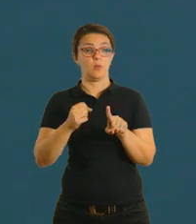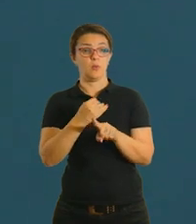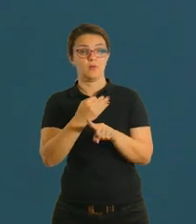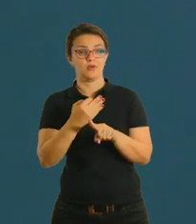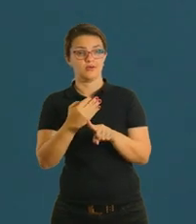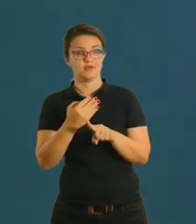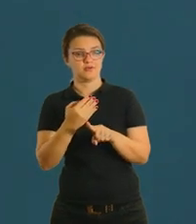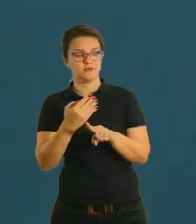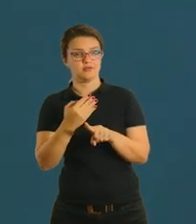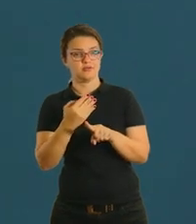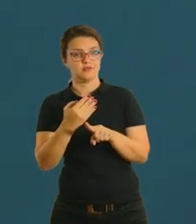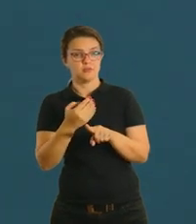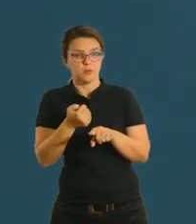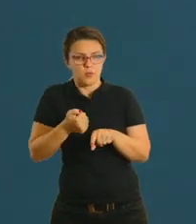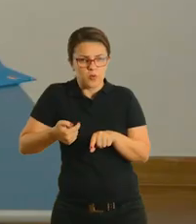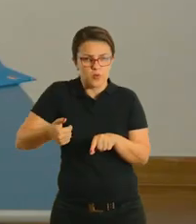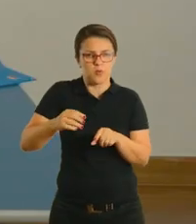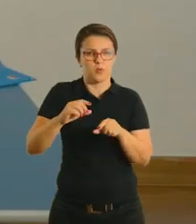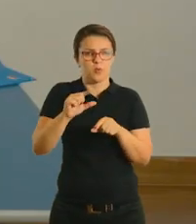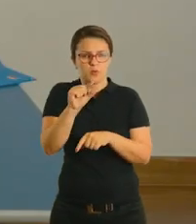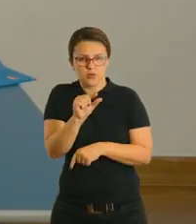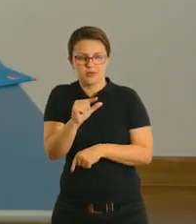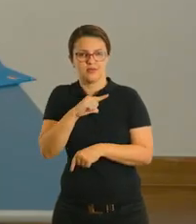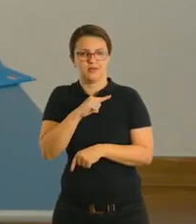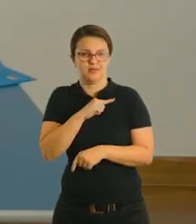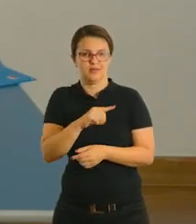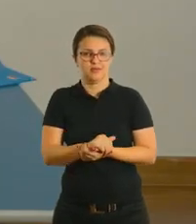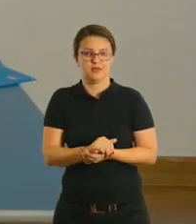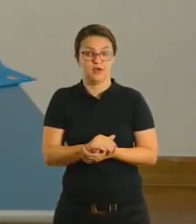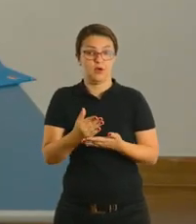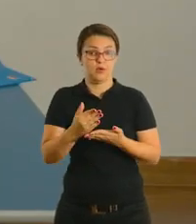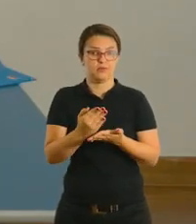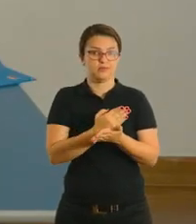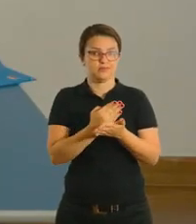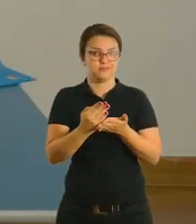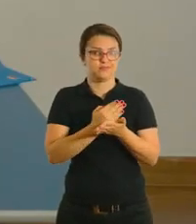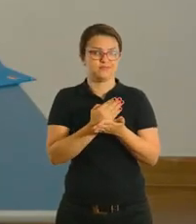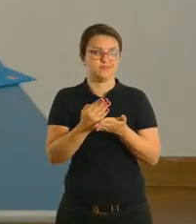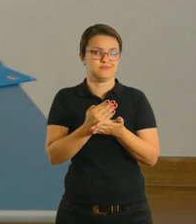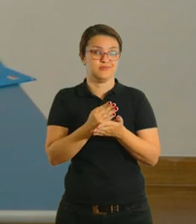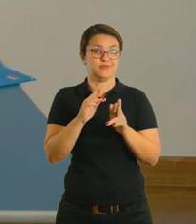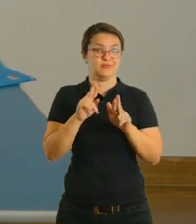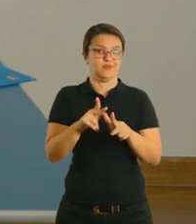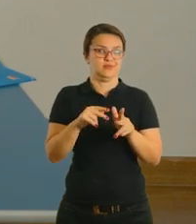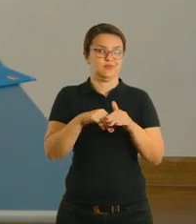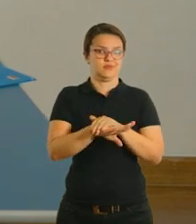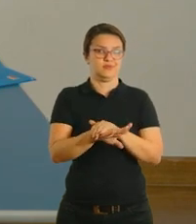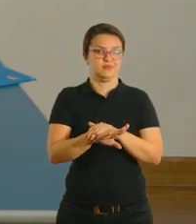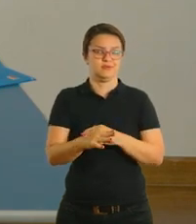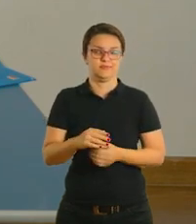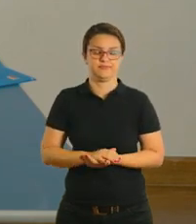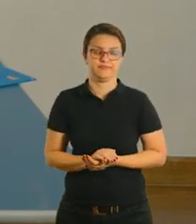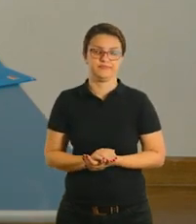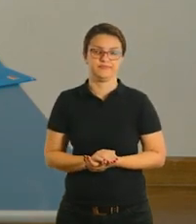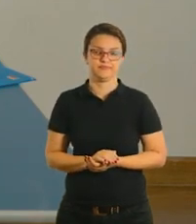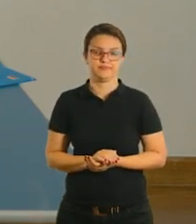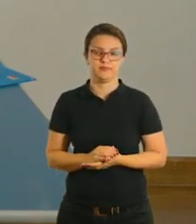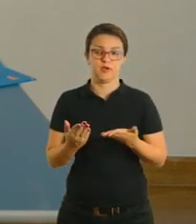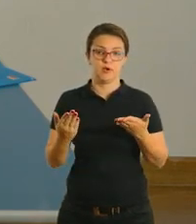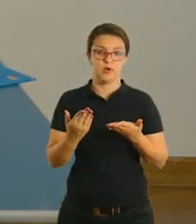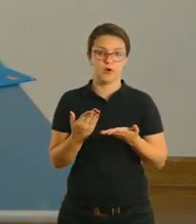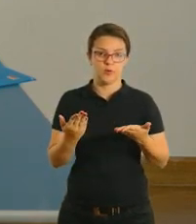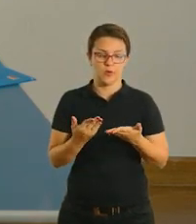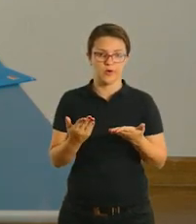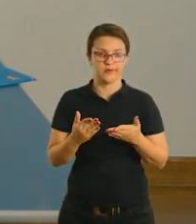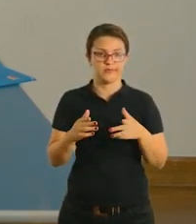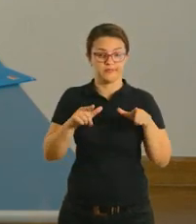Que é o número de bolinhas que ele tem. Agora, vamos mudar a forma de guardar? Pode mudar, Vinícius? Sim. Então, vamos fazer